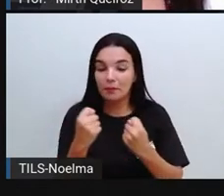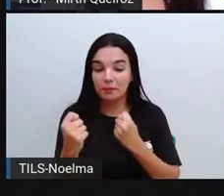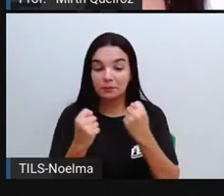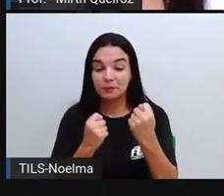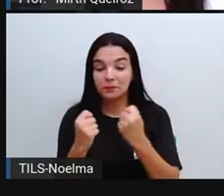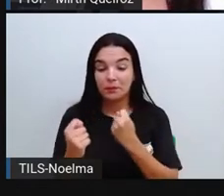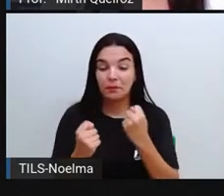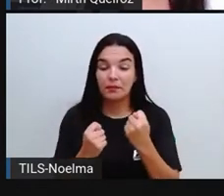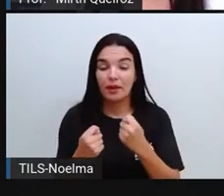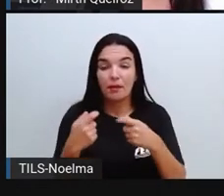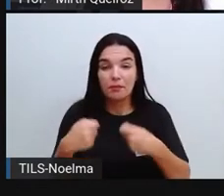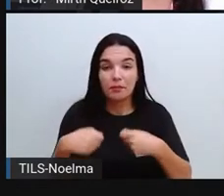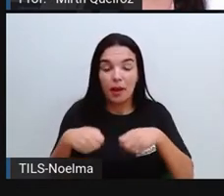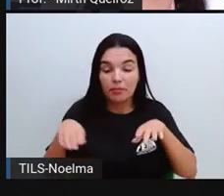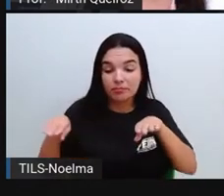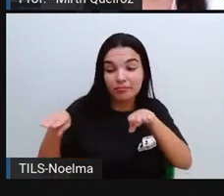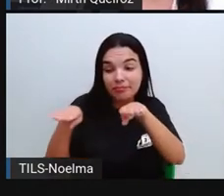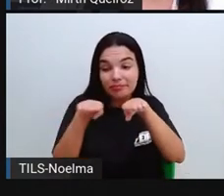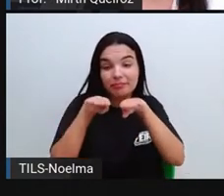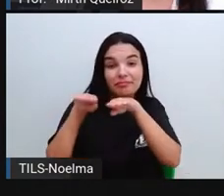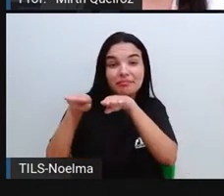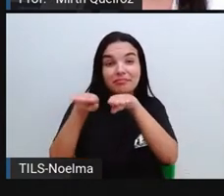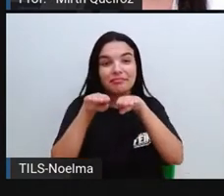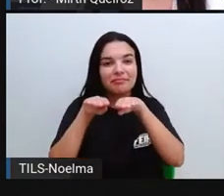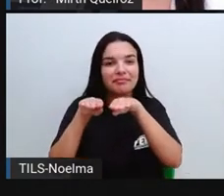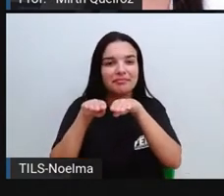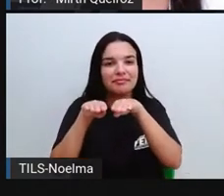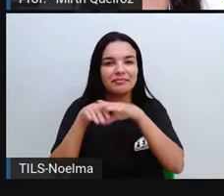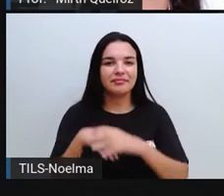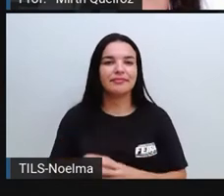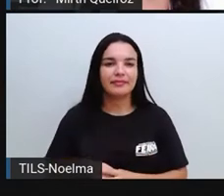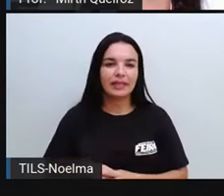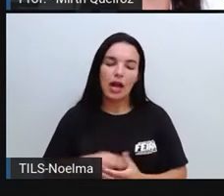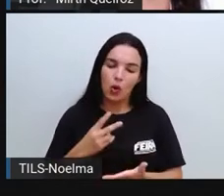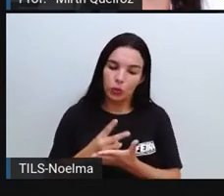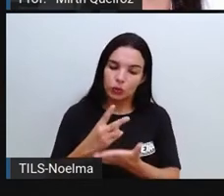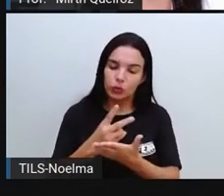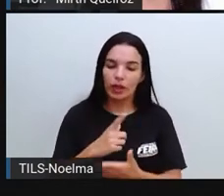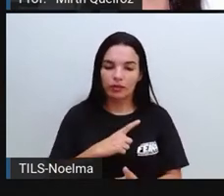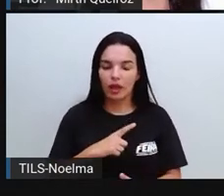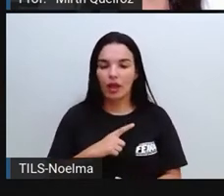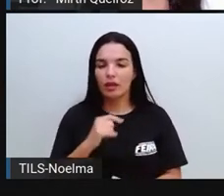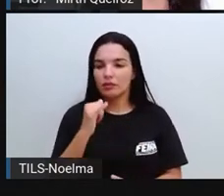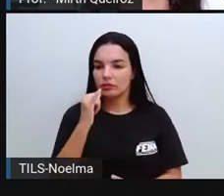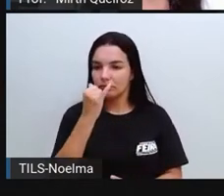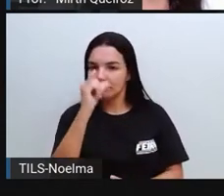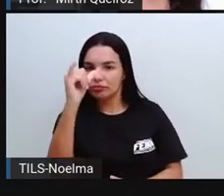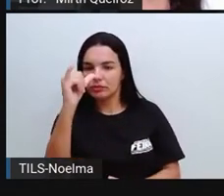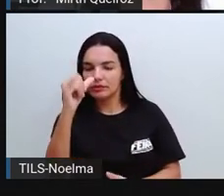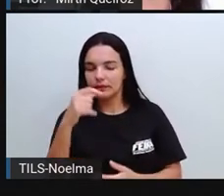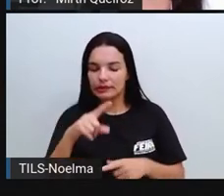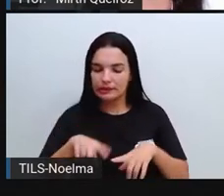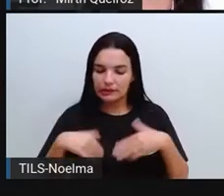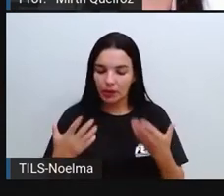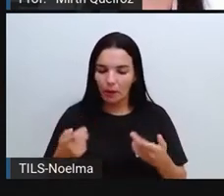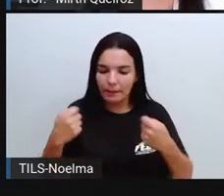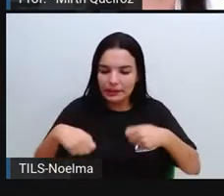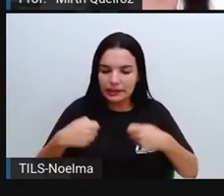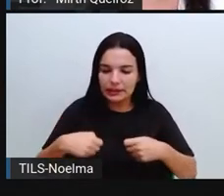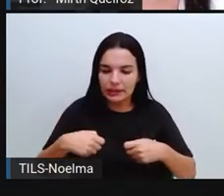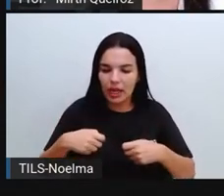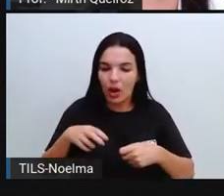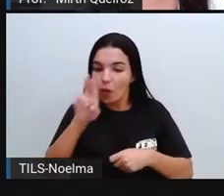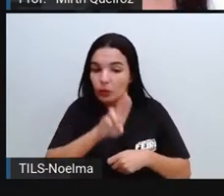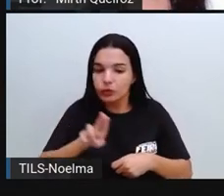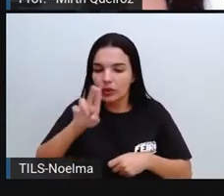mantenha-se a certa quantidade de água também. Então, a gente precisa aprender a consumir de forma consciente